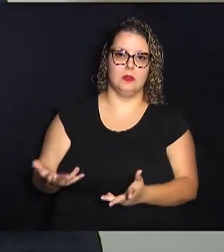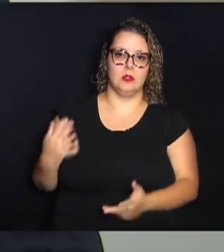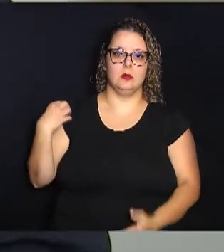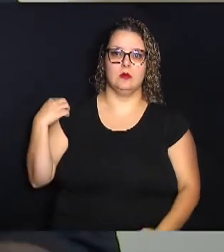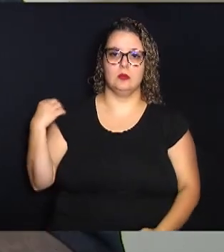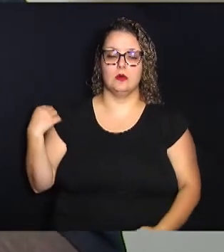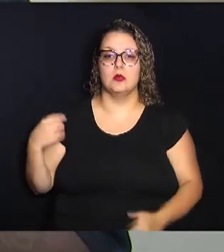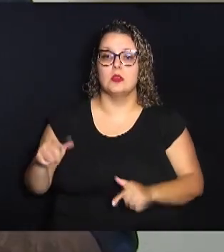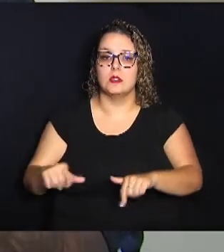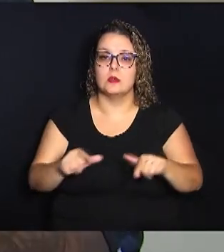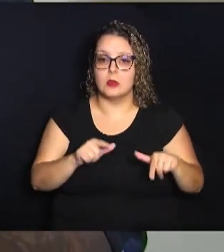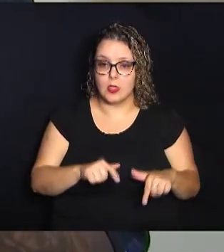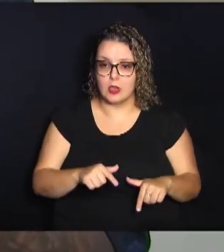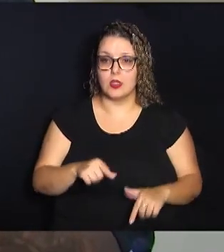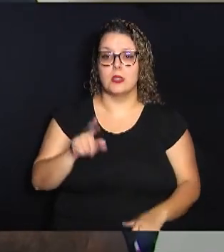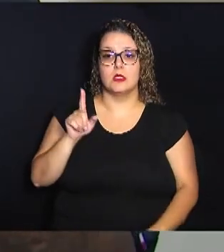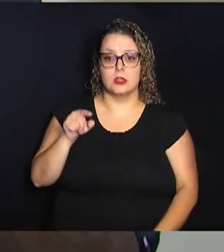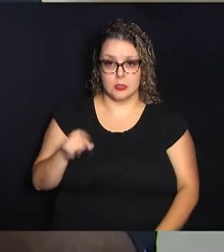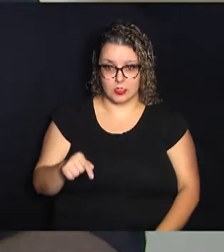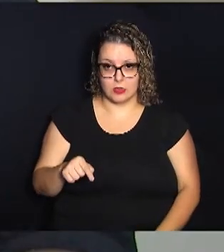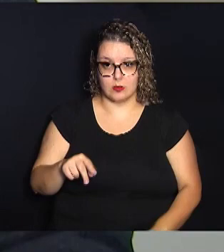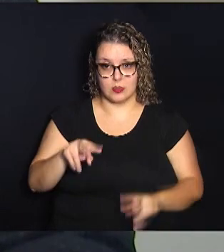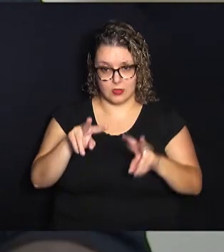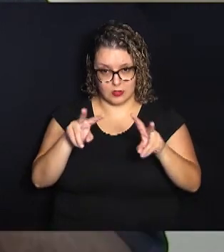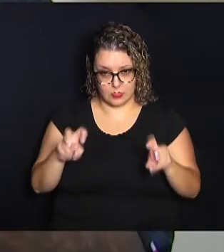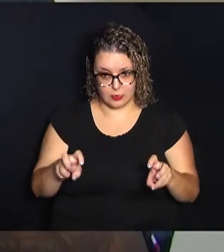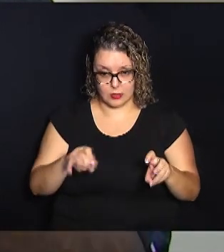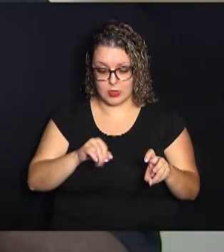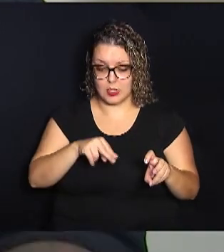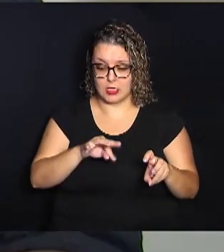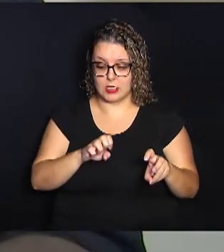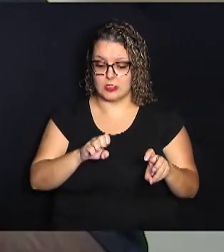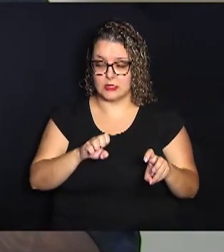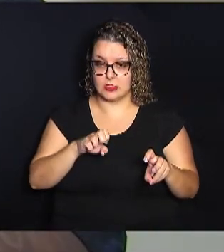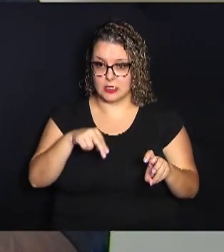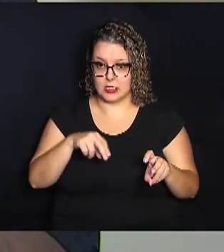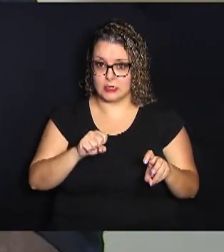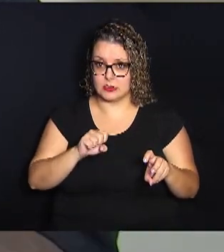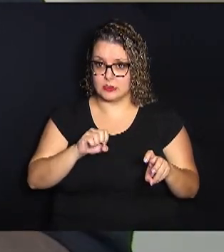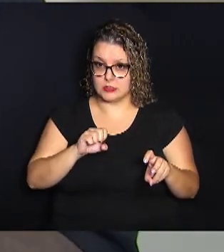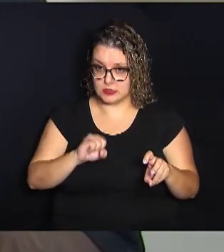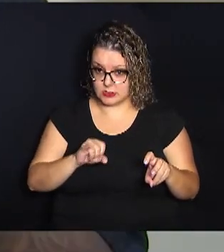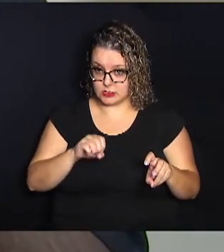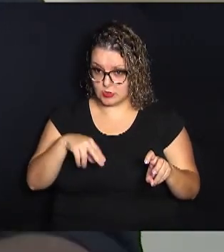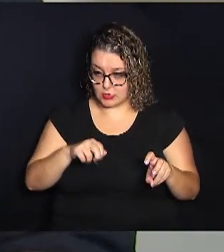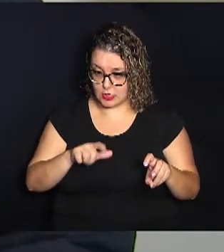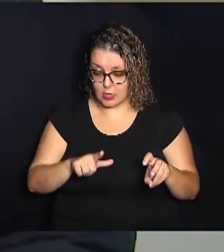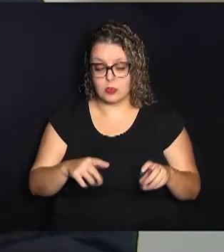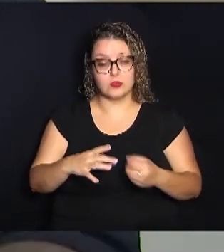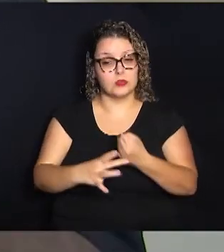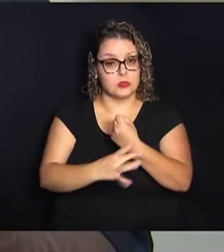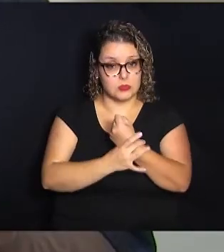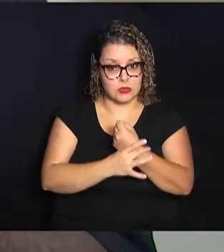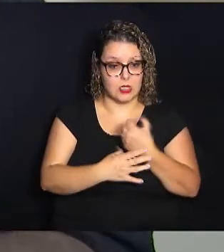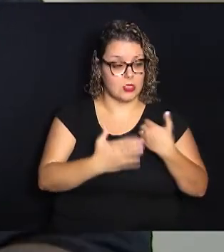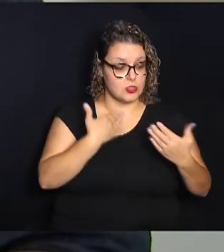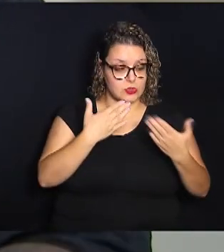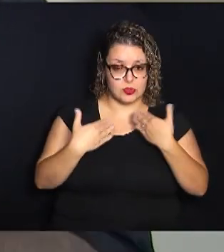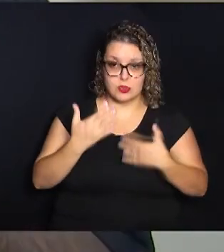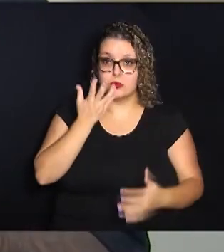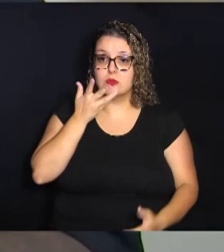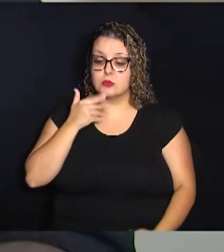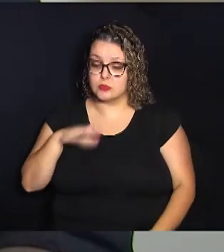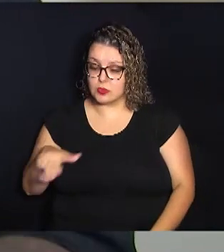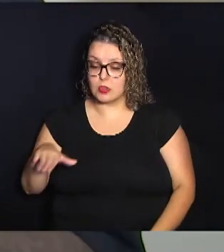espaços, eles são espaços que a gente chama de espaços intencionais, seguros, onde dialoga com as crianças, com os